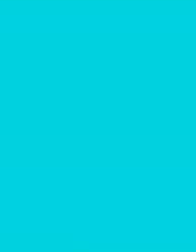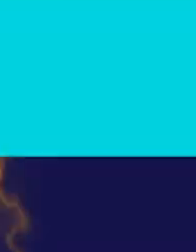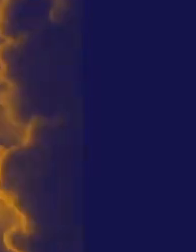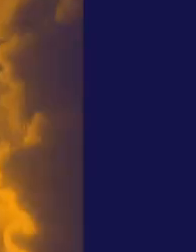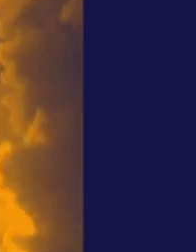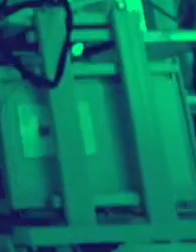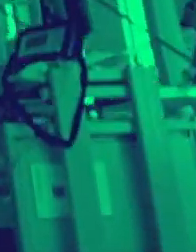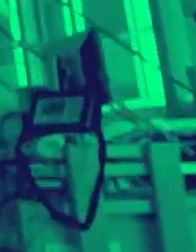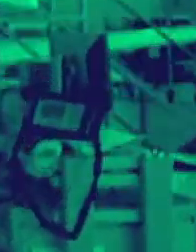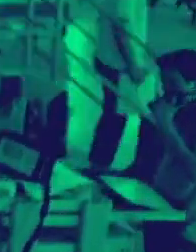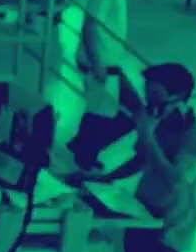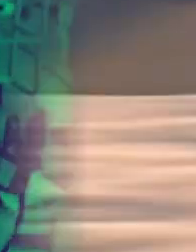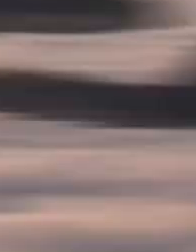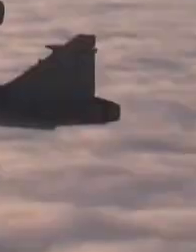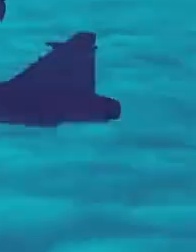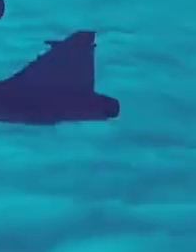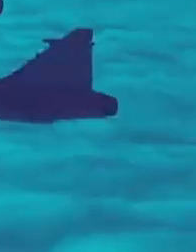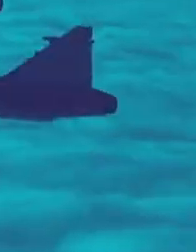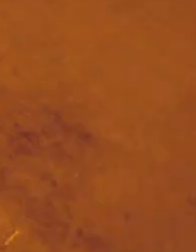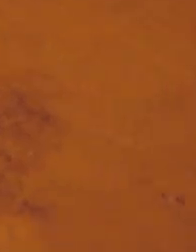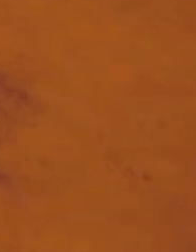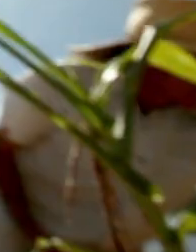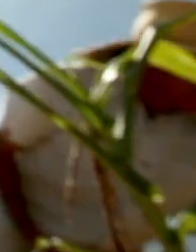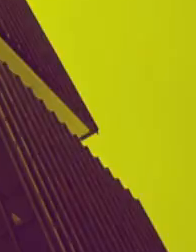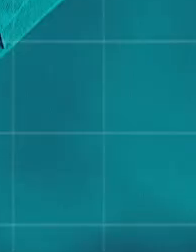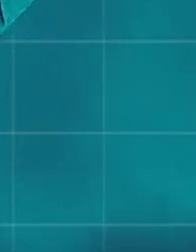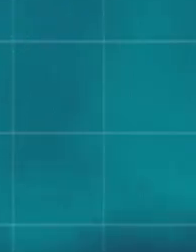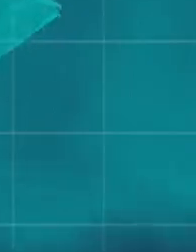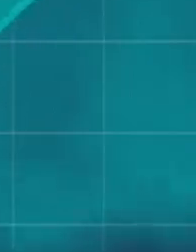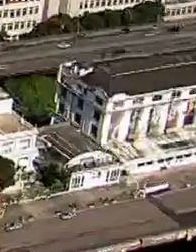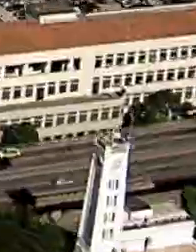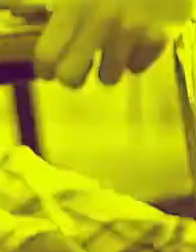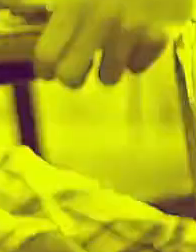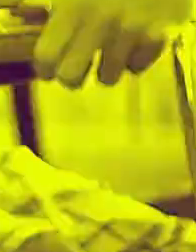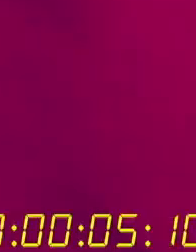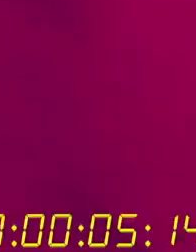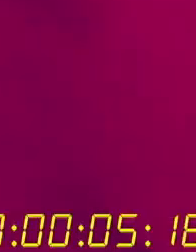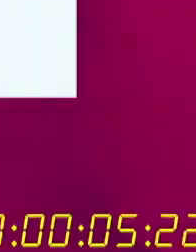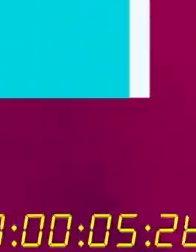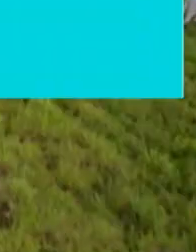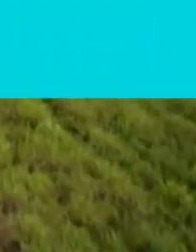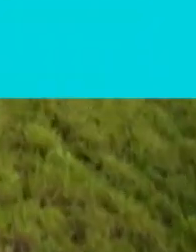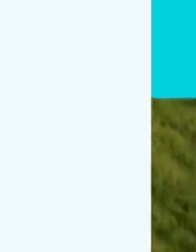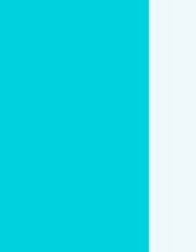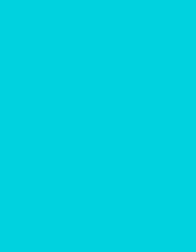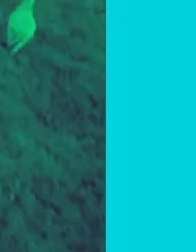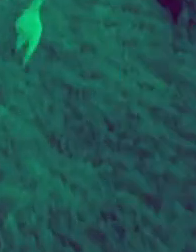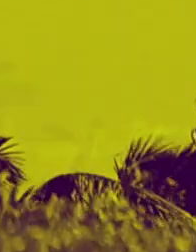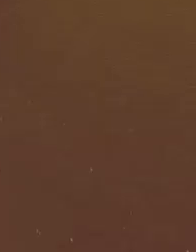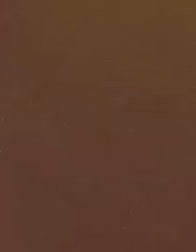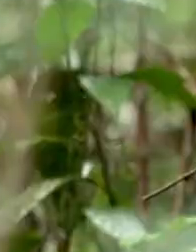Música Música Transcrição